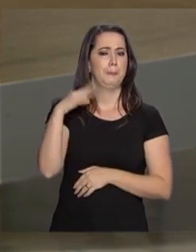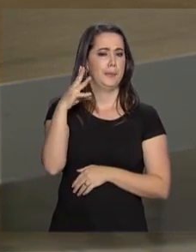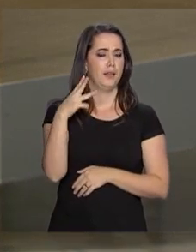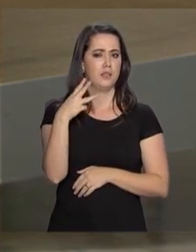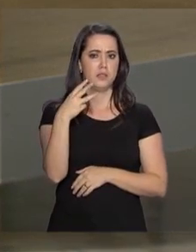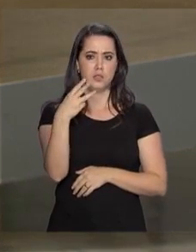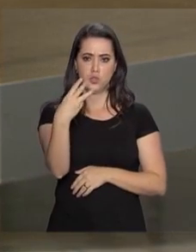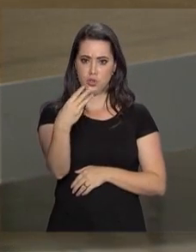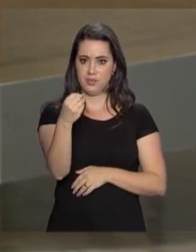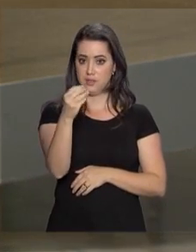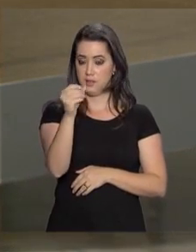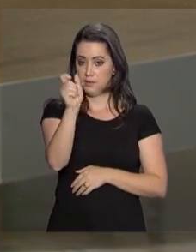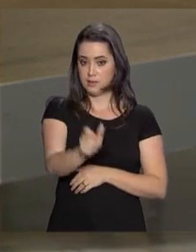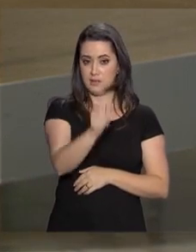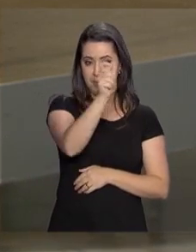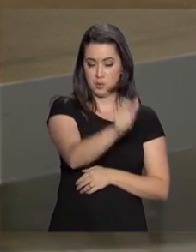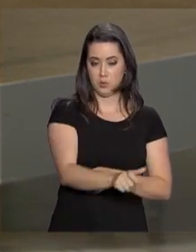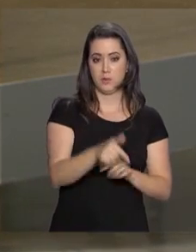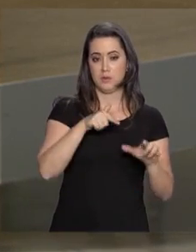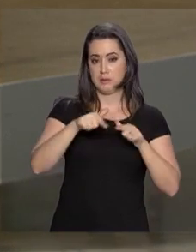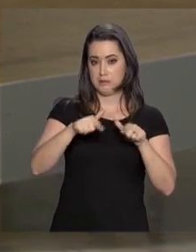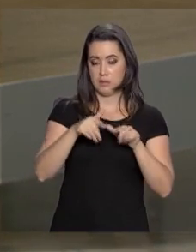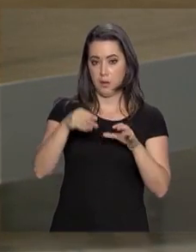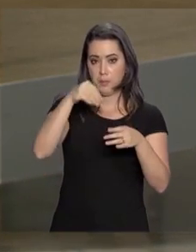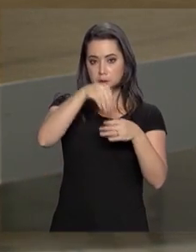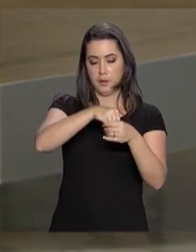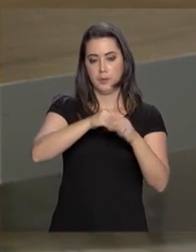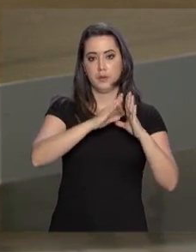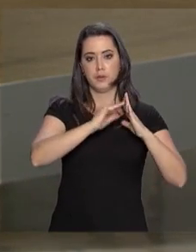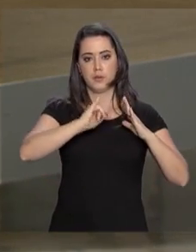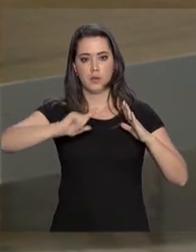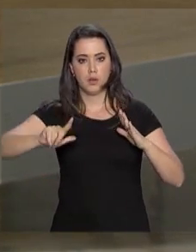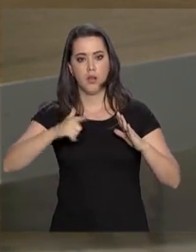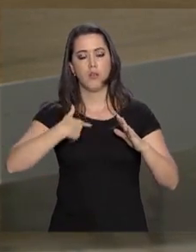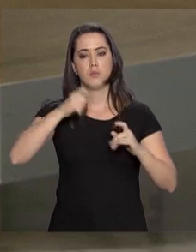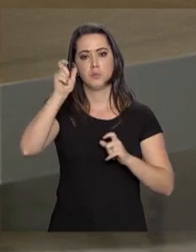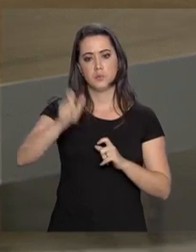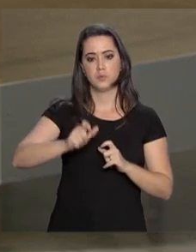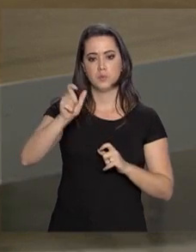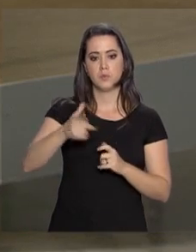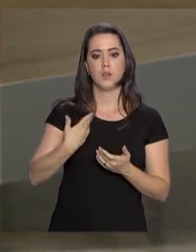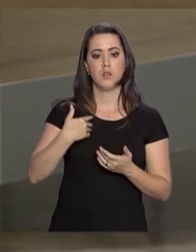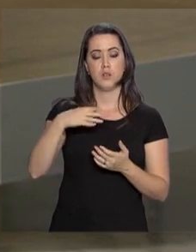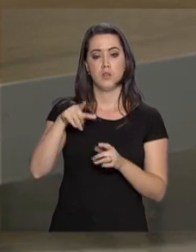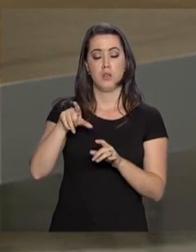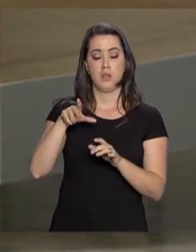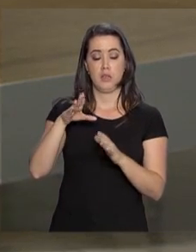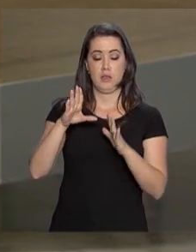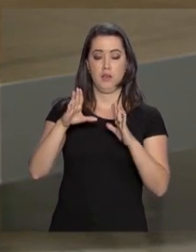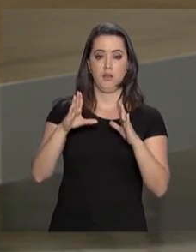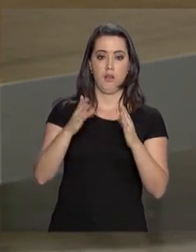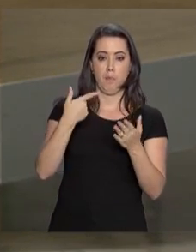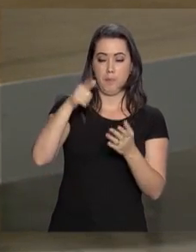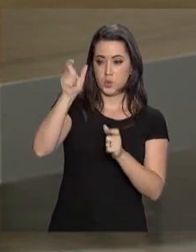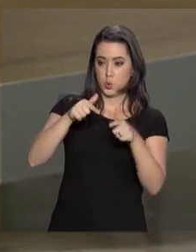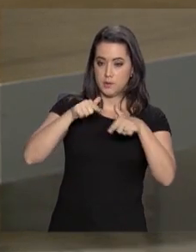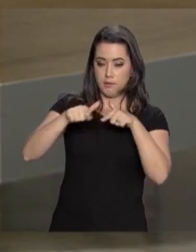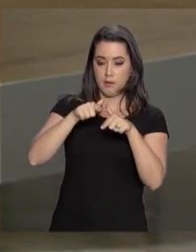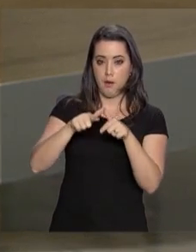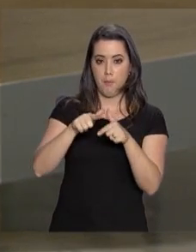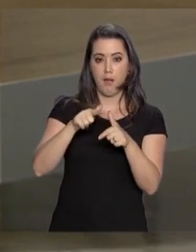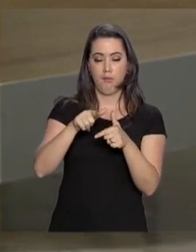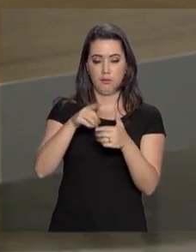300 cargos comissionados, ou seja, cargos em comissão, cargos de confiança. Segundo o Onyx